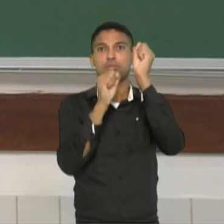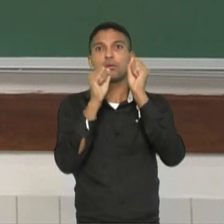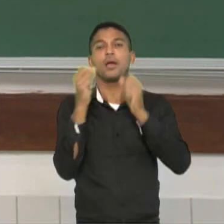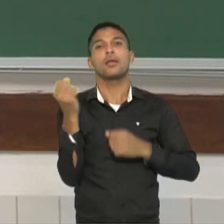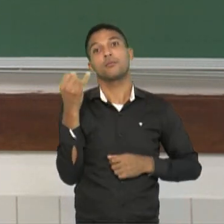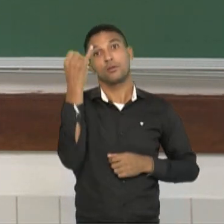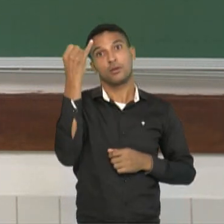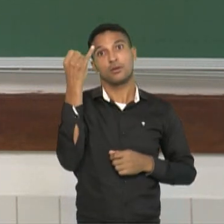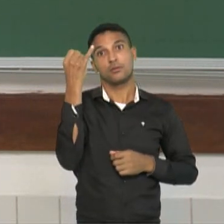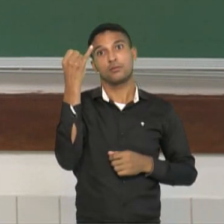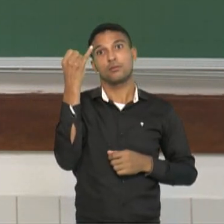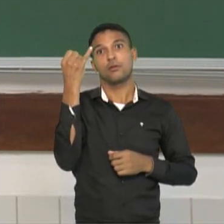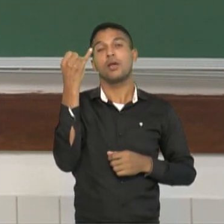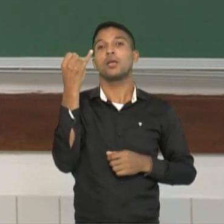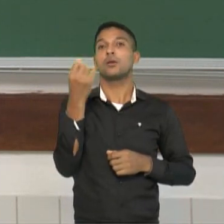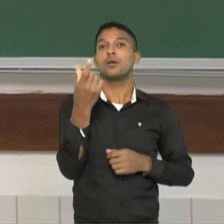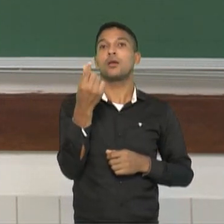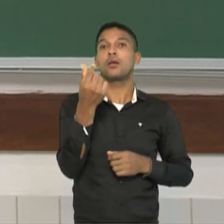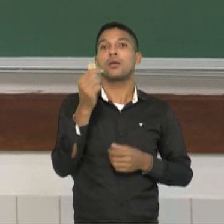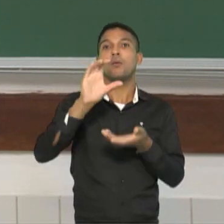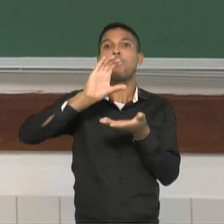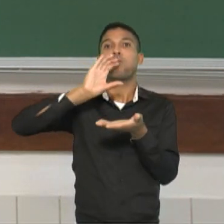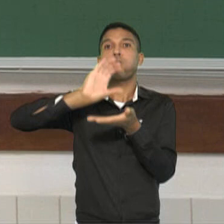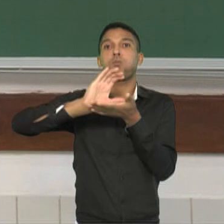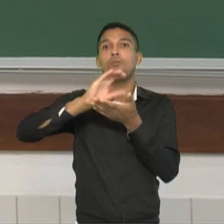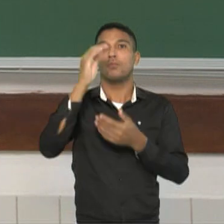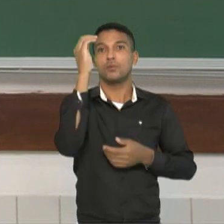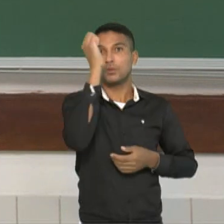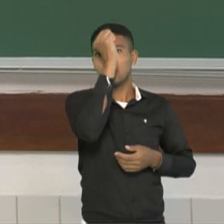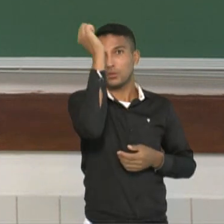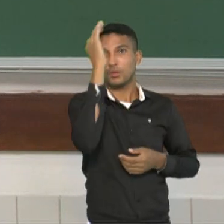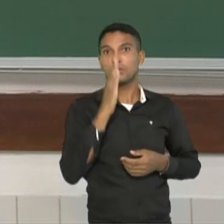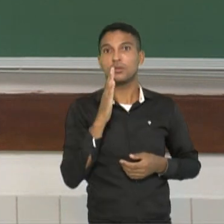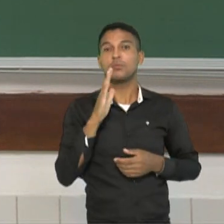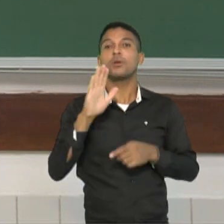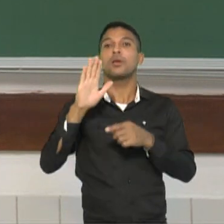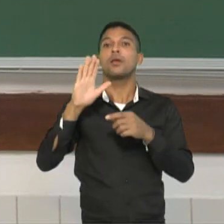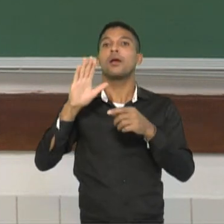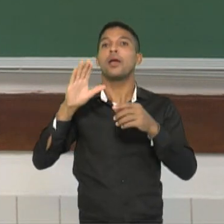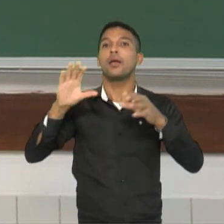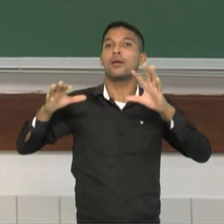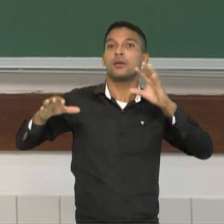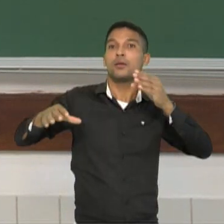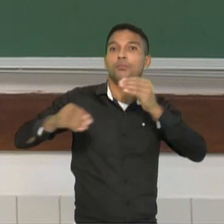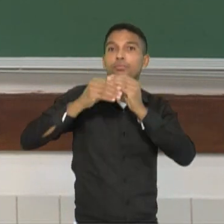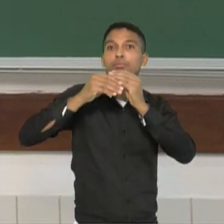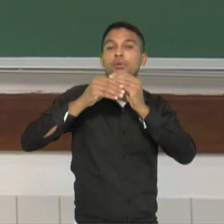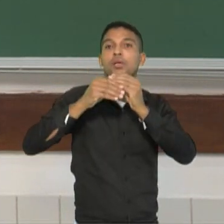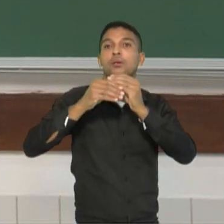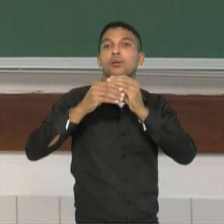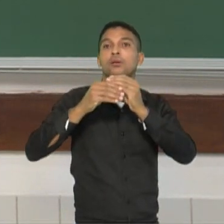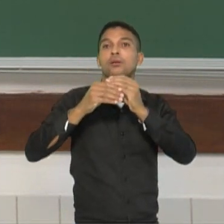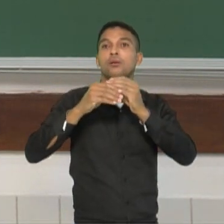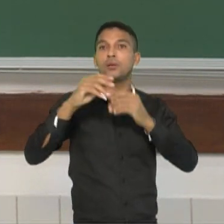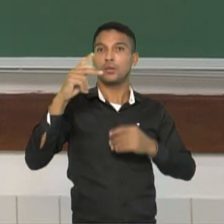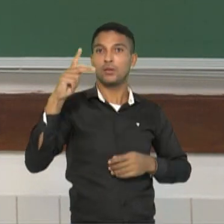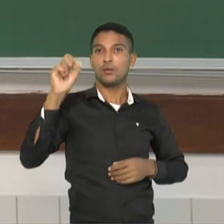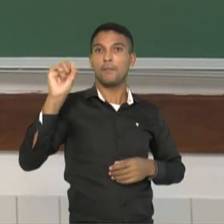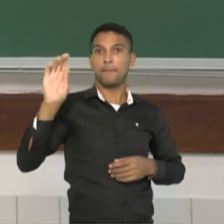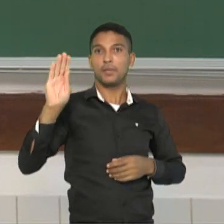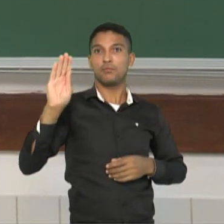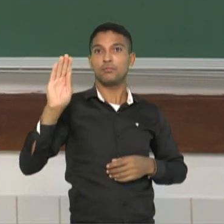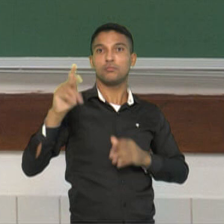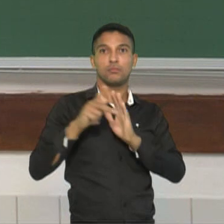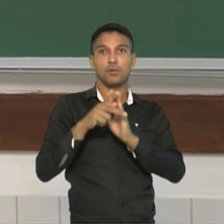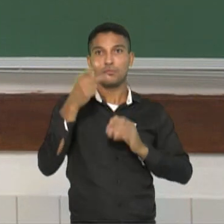uma parte muito interessante da produção interna bruta do país. Nós já falamos sobre a agricultura, nós já falamos sobre a